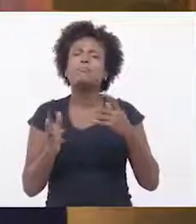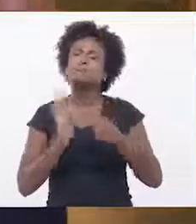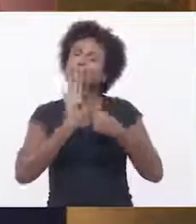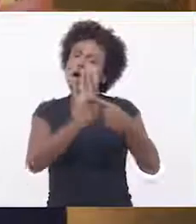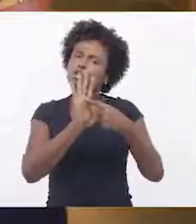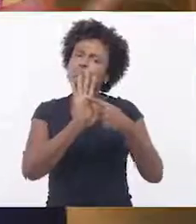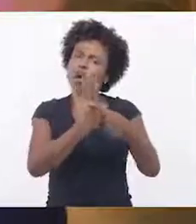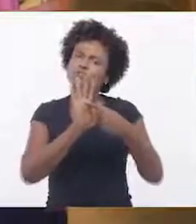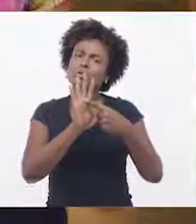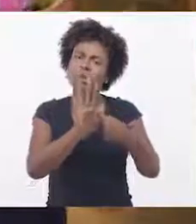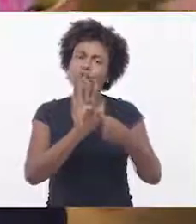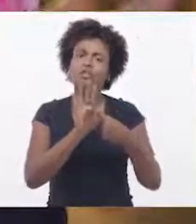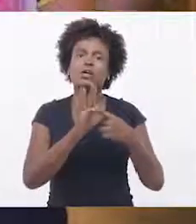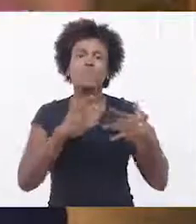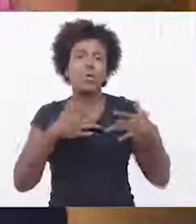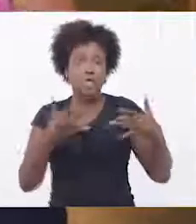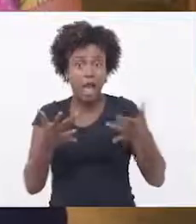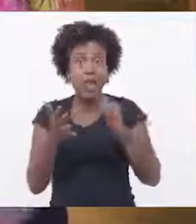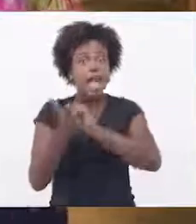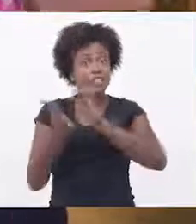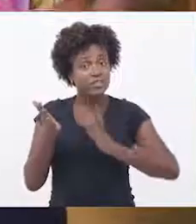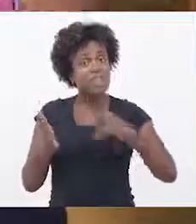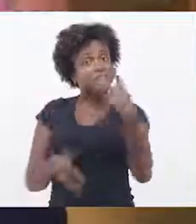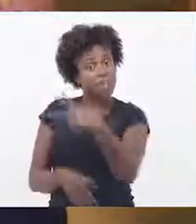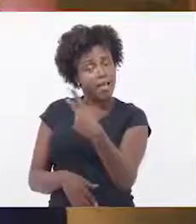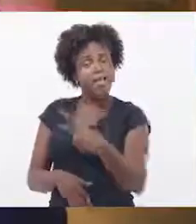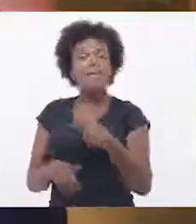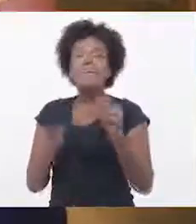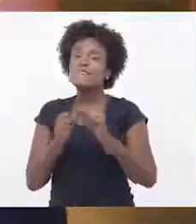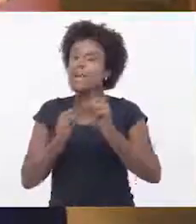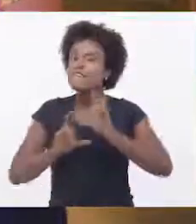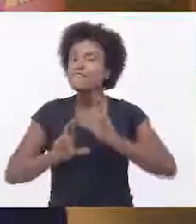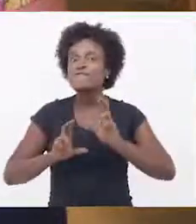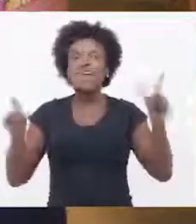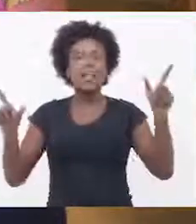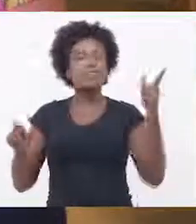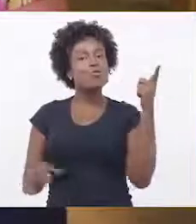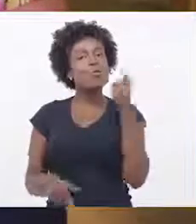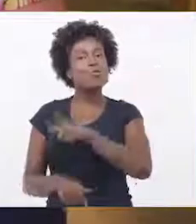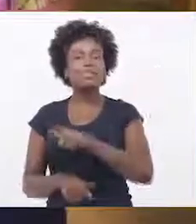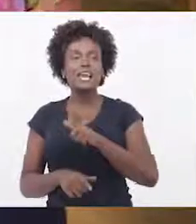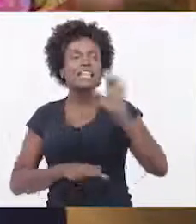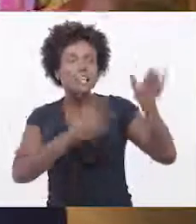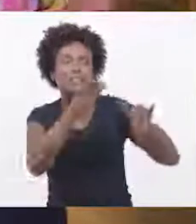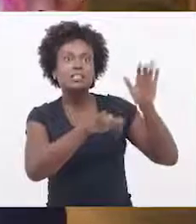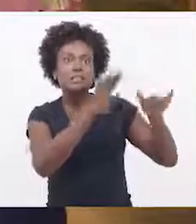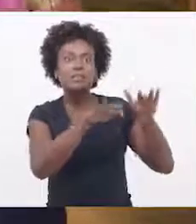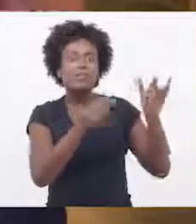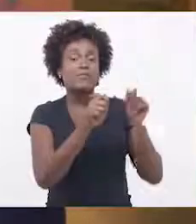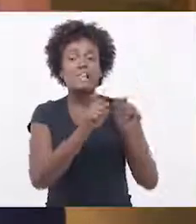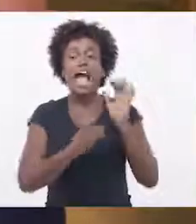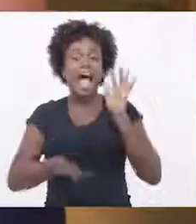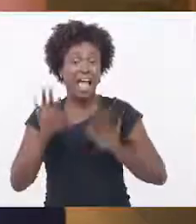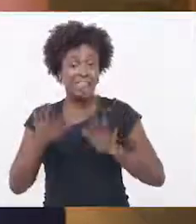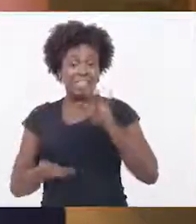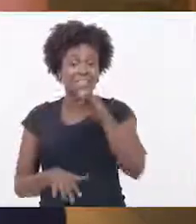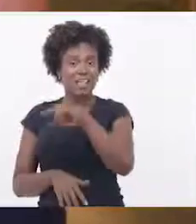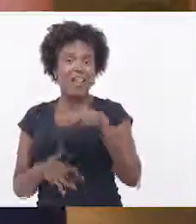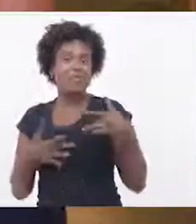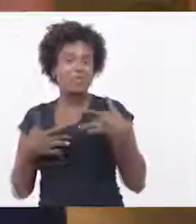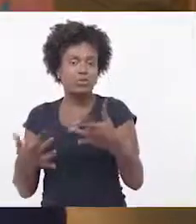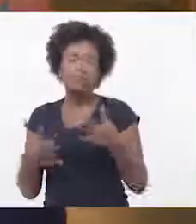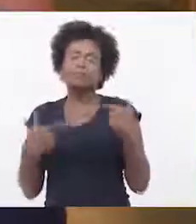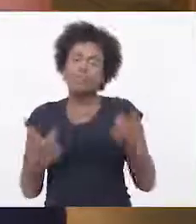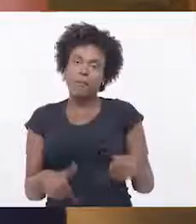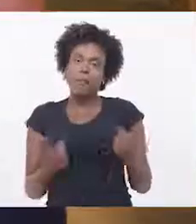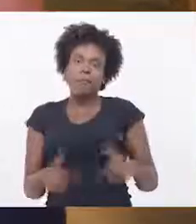conseguiu atingir mais do que isso. Vamos se reunir com os voluntários, vamos celebrar também essa nova conquista. Então, está o tempo inteiro mostrando para os voluntários